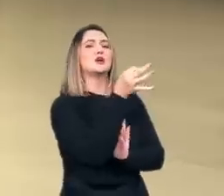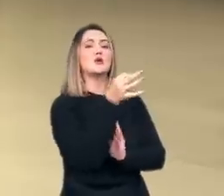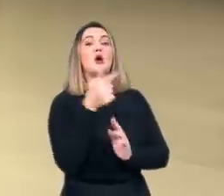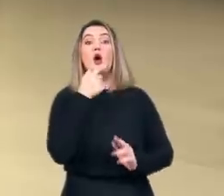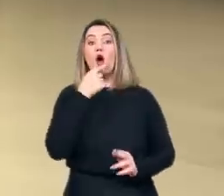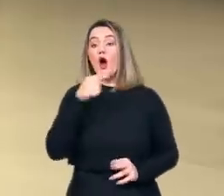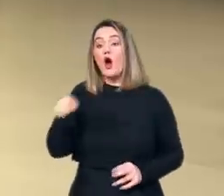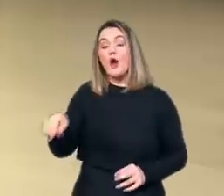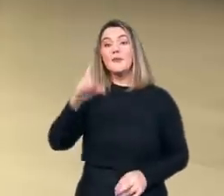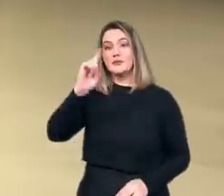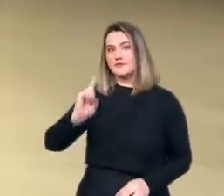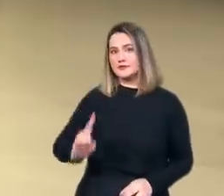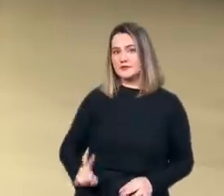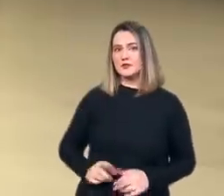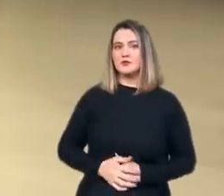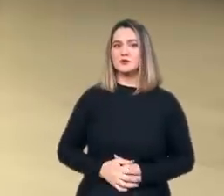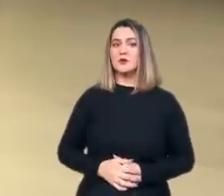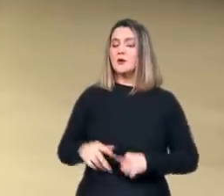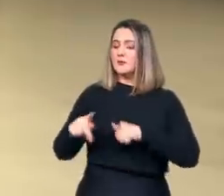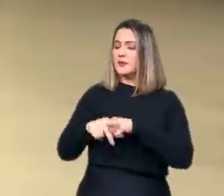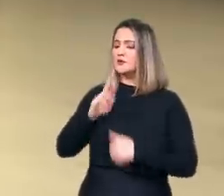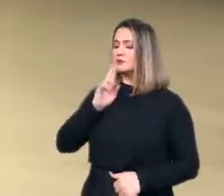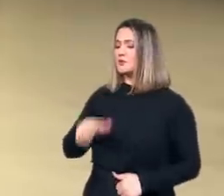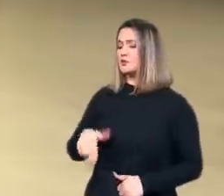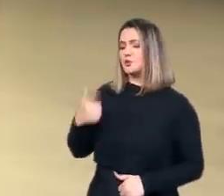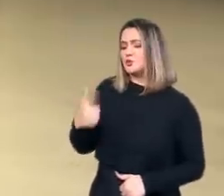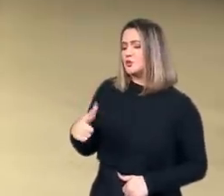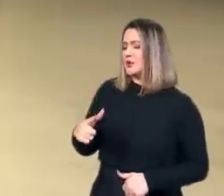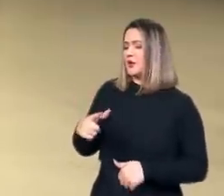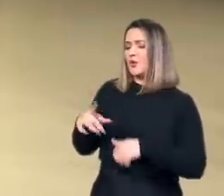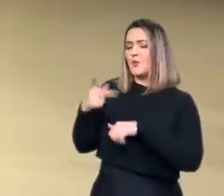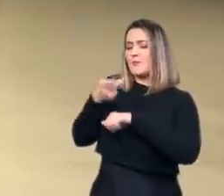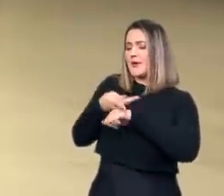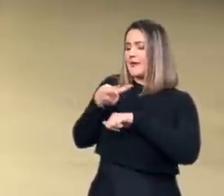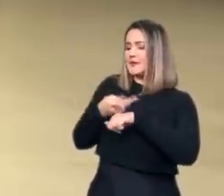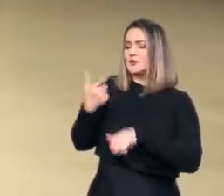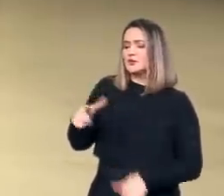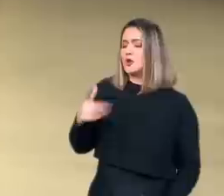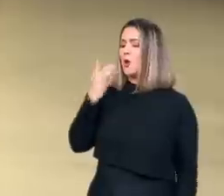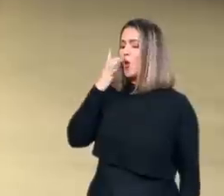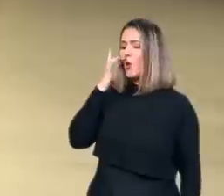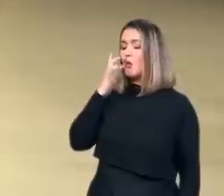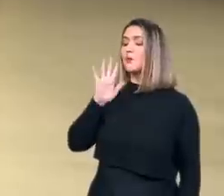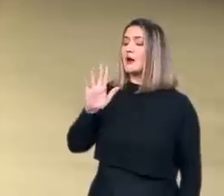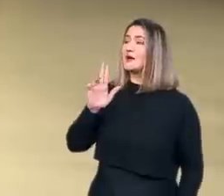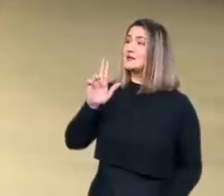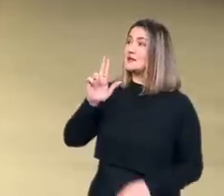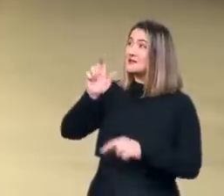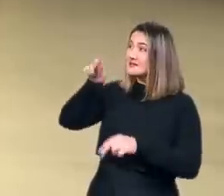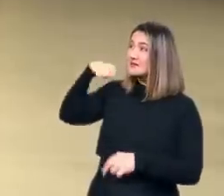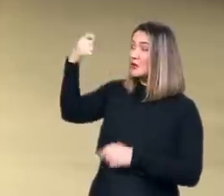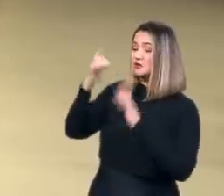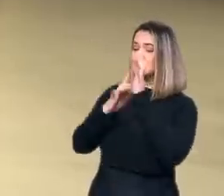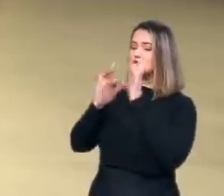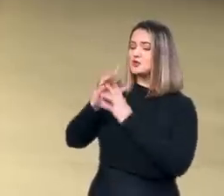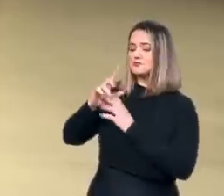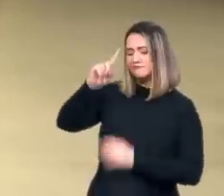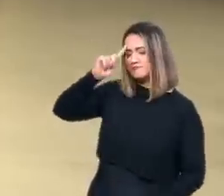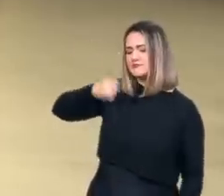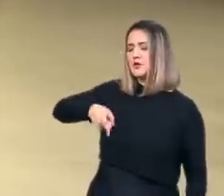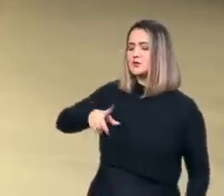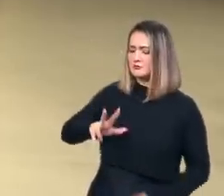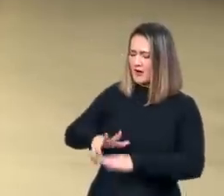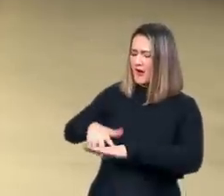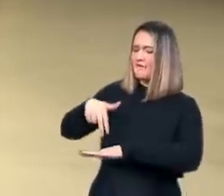Aquele homem era aleijado, então Pedro falou, não tenho prata nem ouro, mas em nome de Jesus, levante-se e